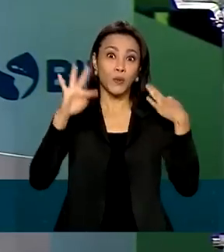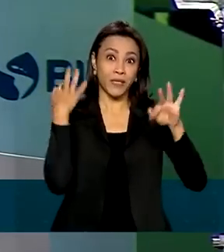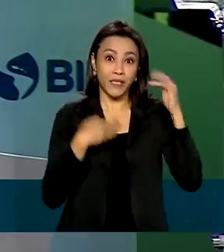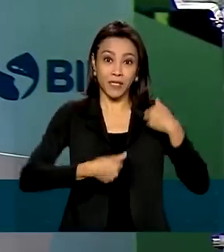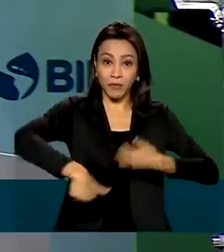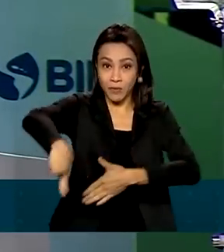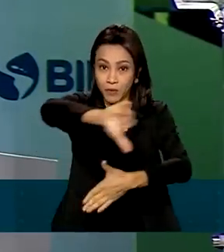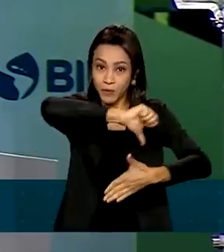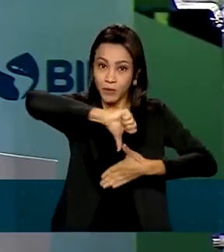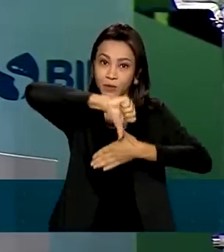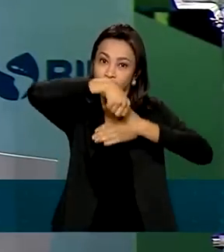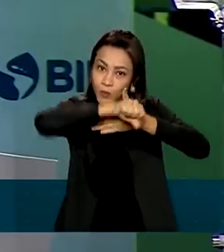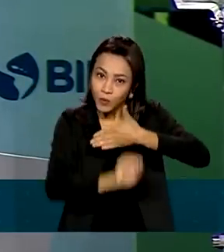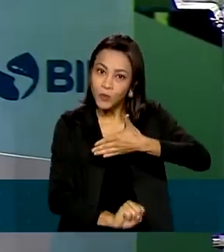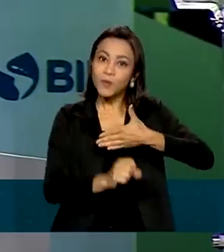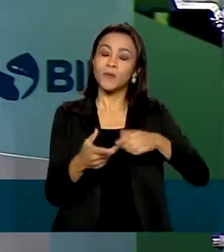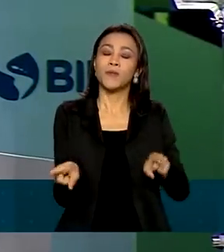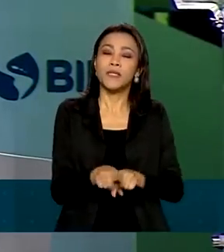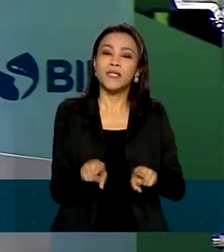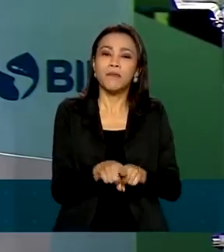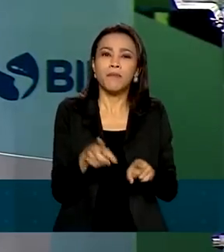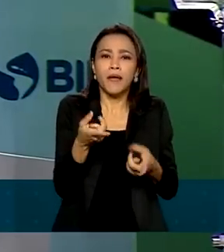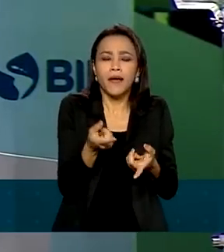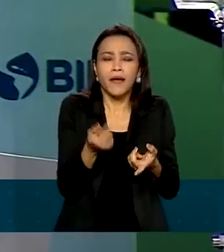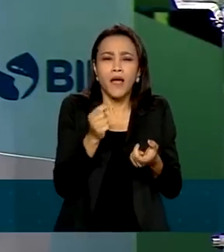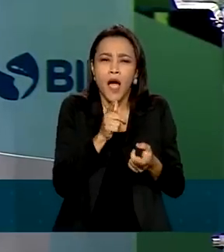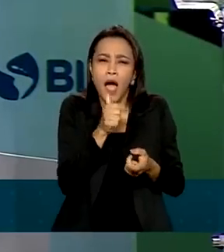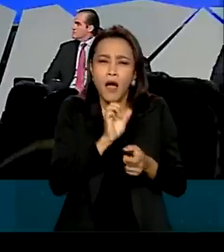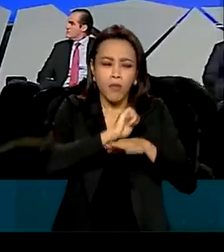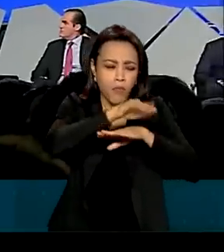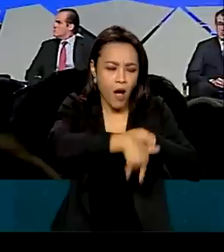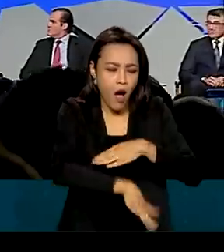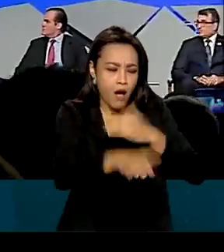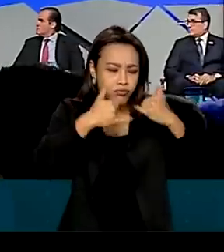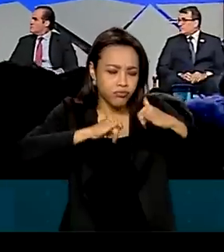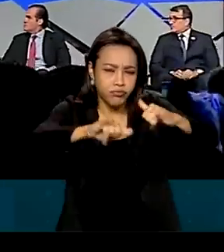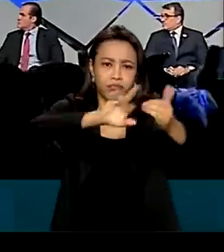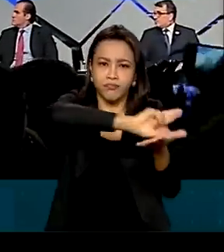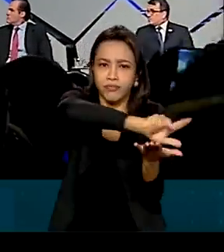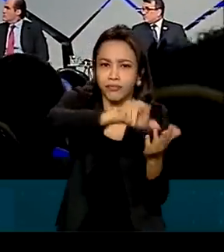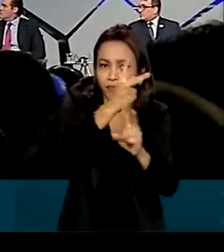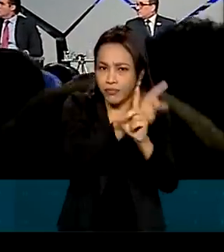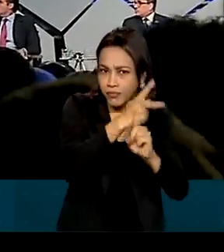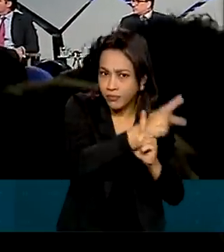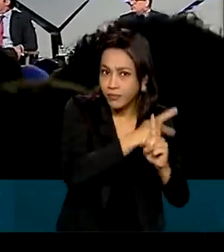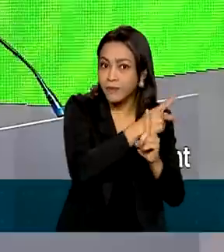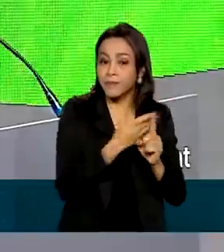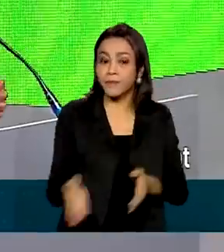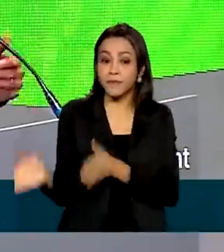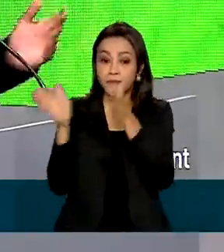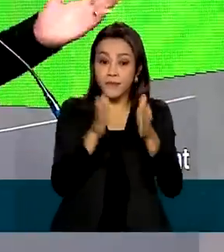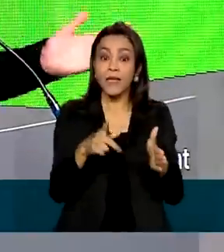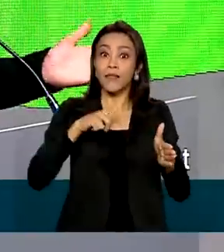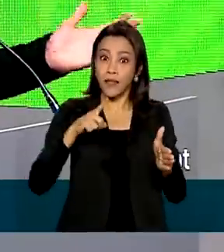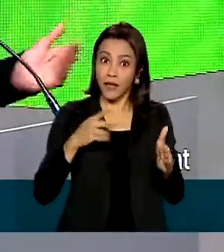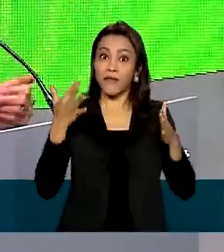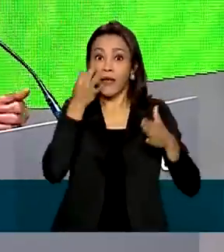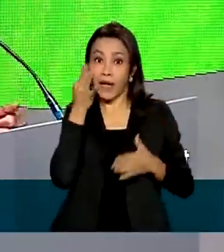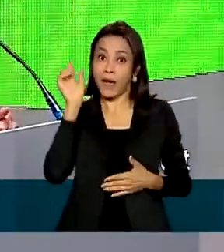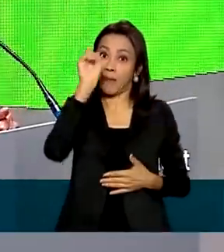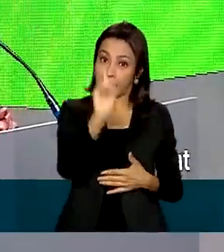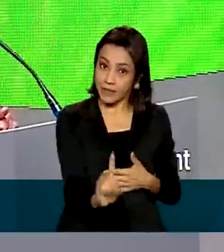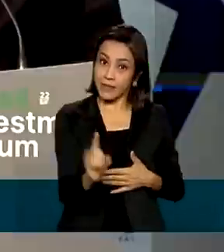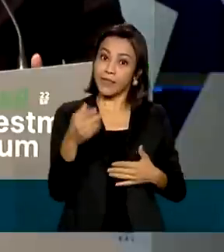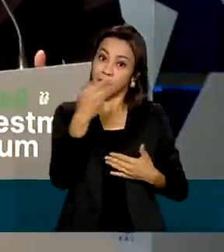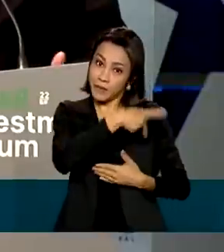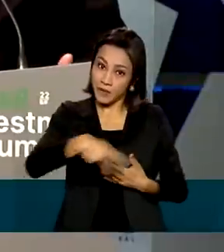referência global em energias renováveis e em tecnologia agropecuária. A abertura oficial do evento contou com a presença do presidente Jair